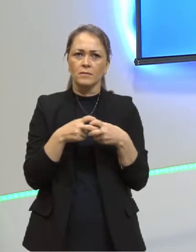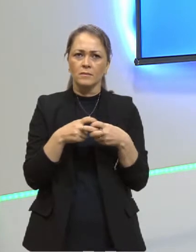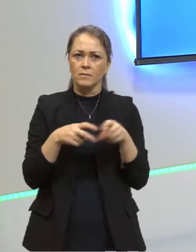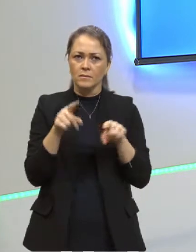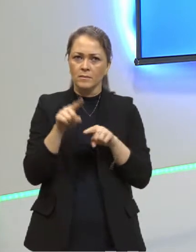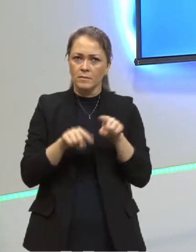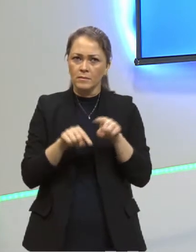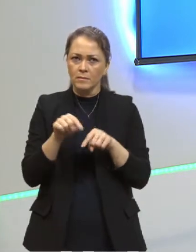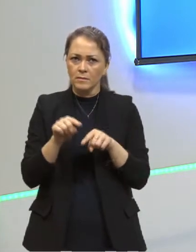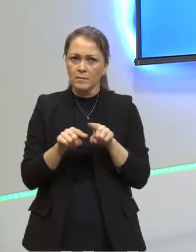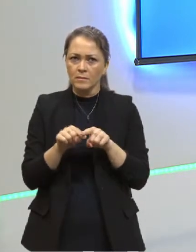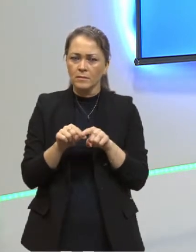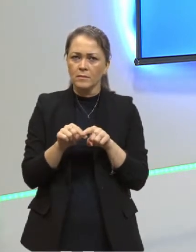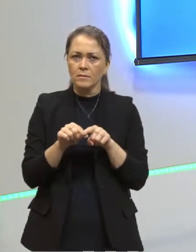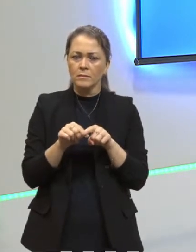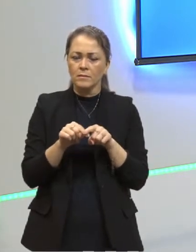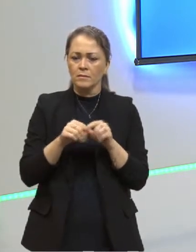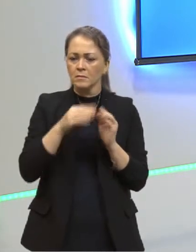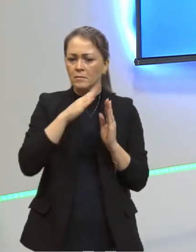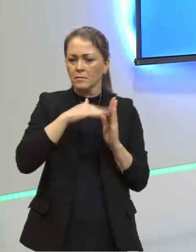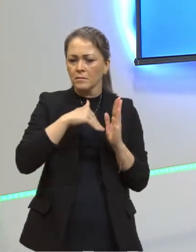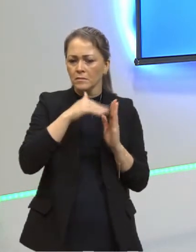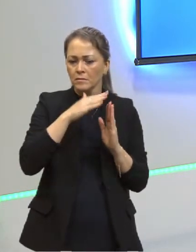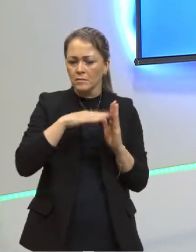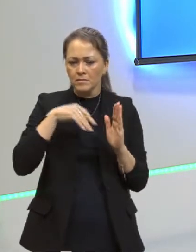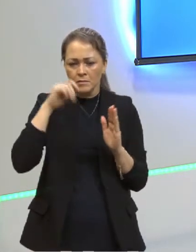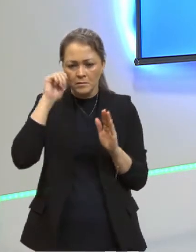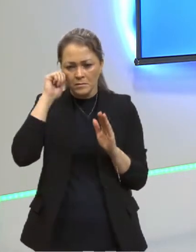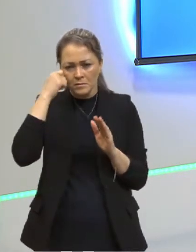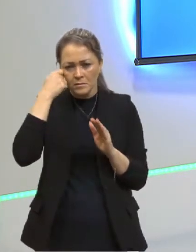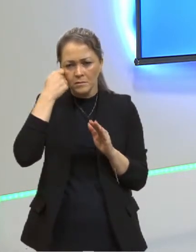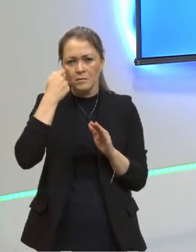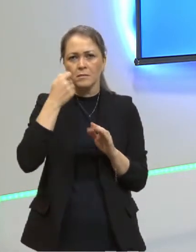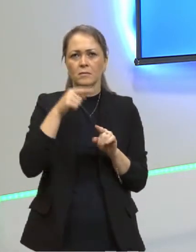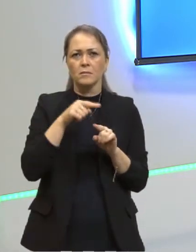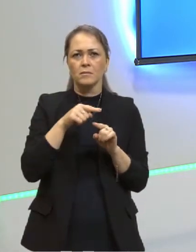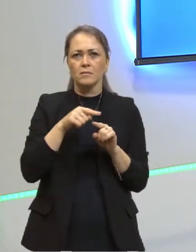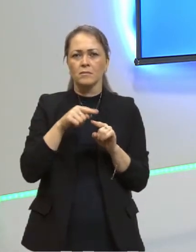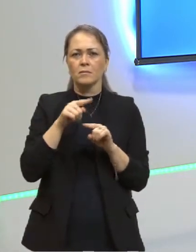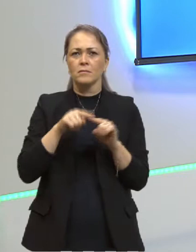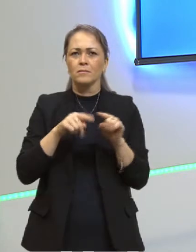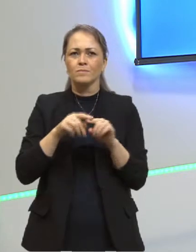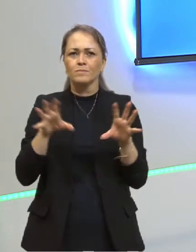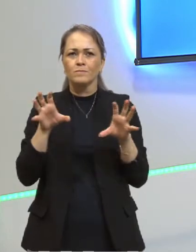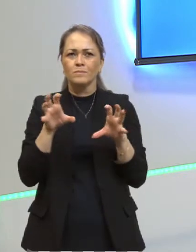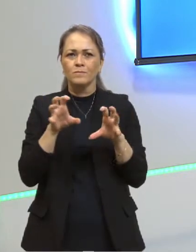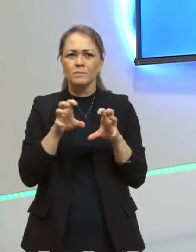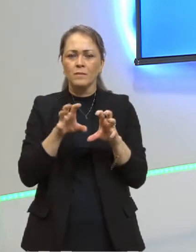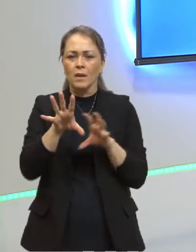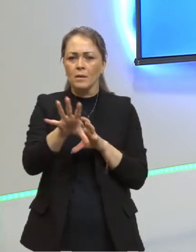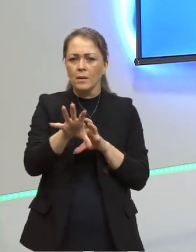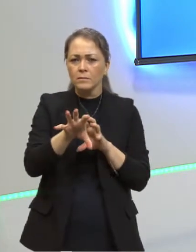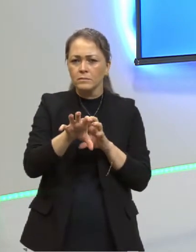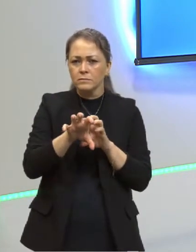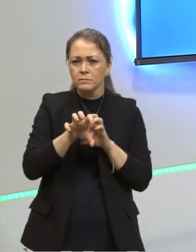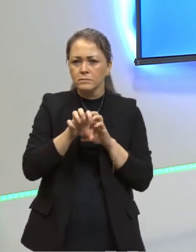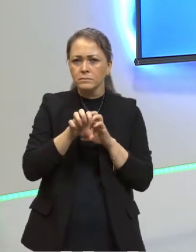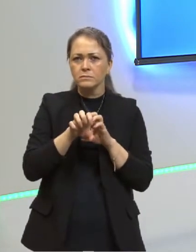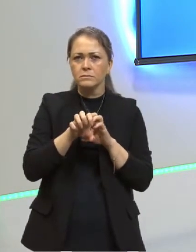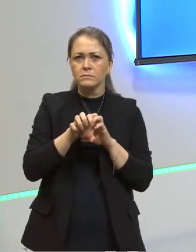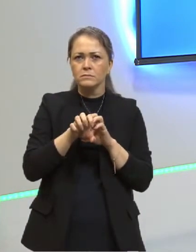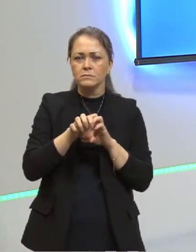materiais pintados de preto, ou pretos, materiais escuros, eles absorvem mais